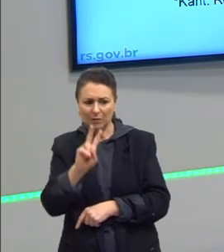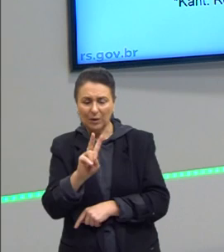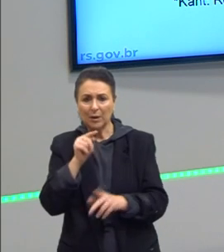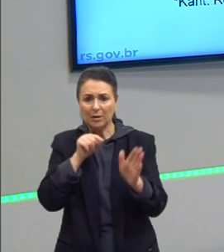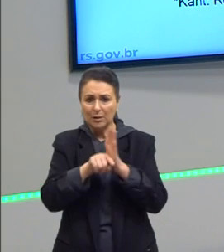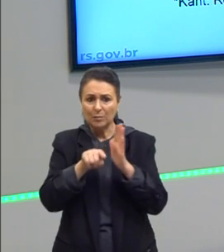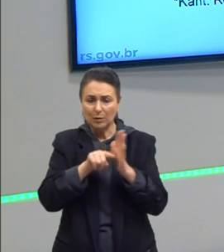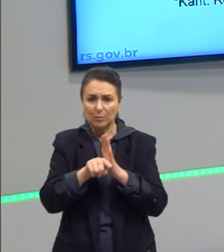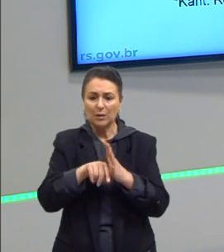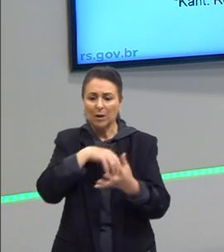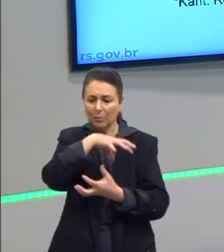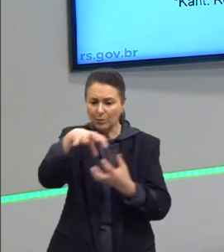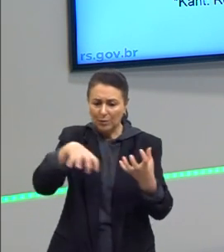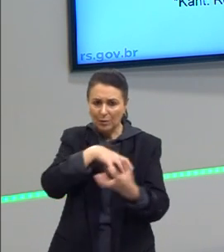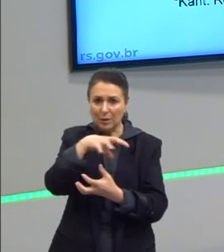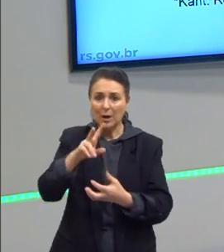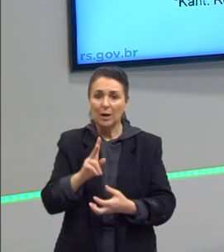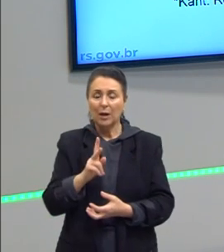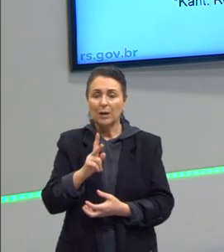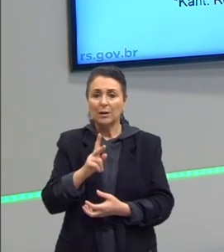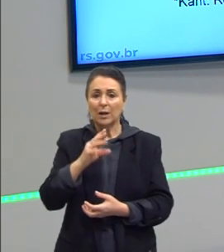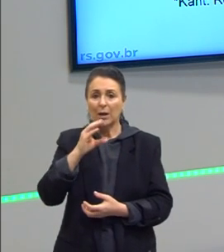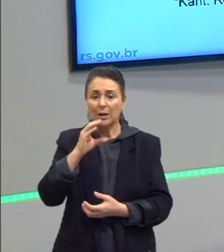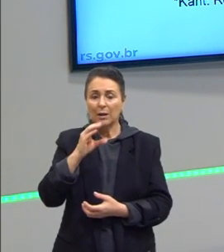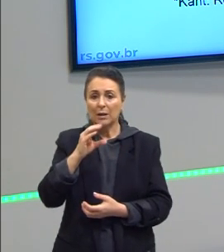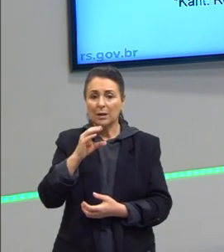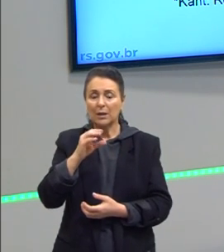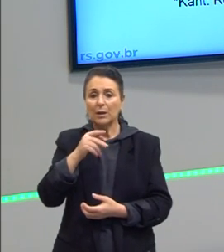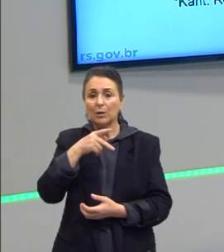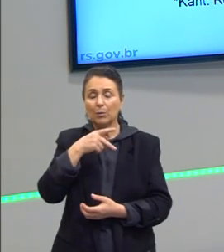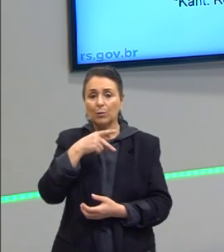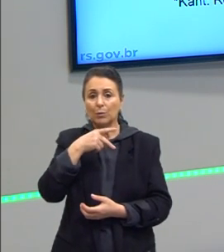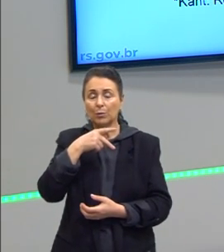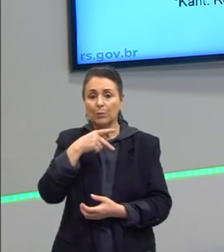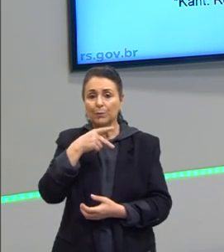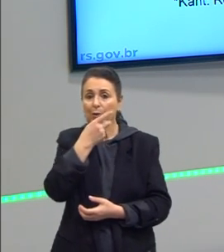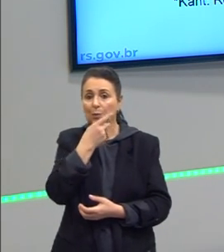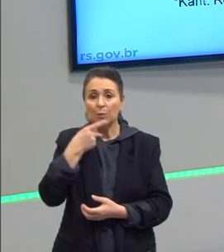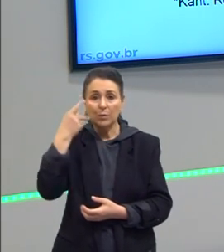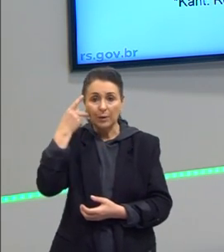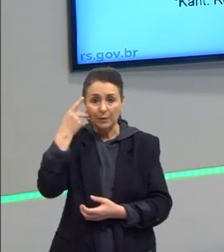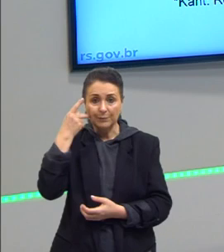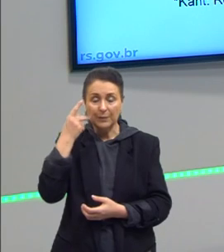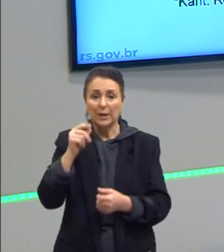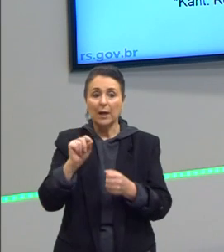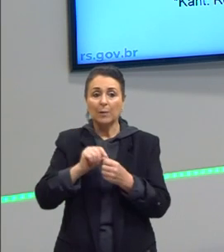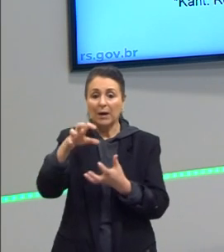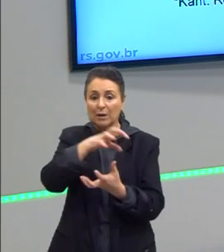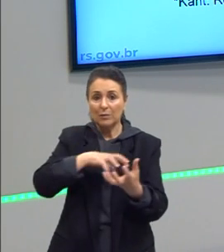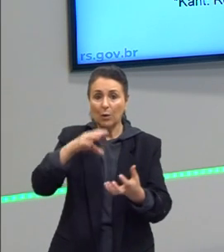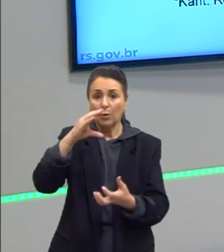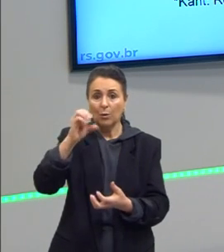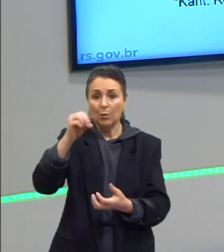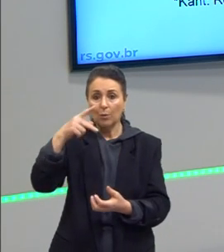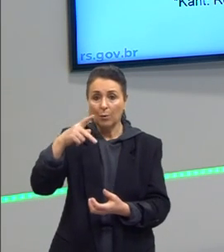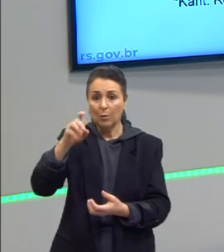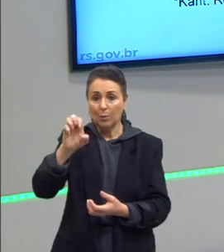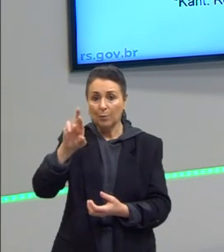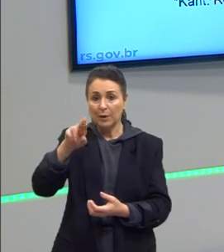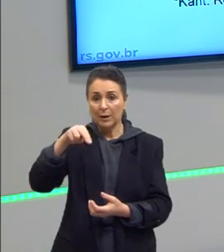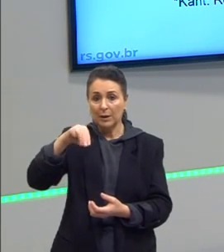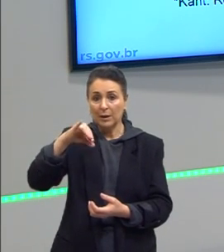na revolução copernicana do Kant. O Copérnico foi o cara que vai dizer que o Sol, o sistema